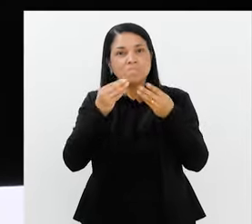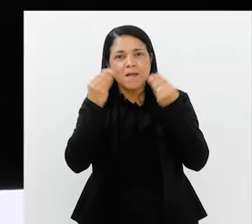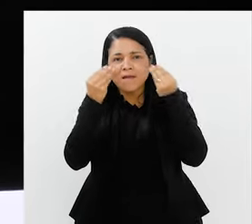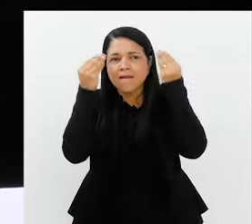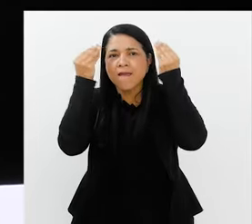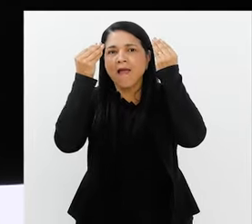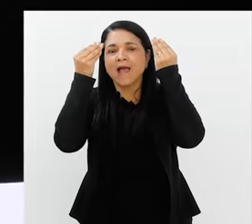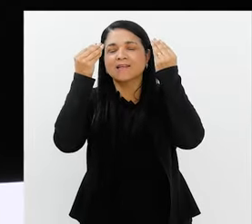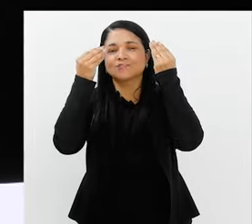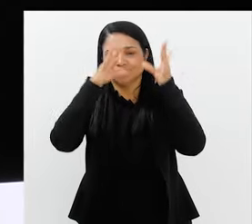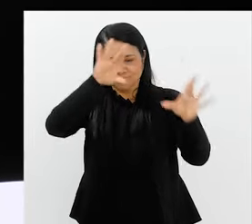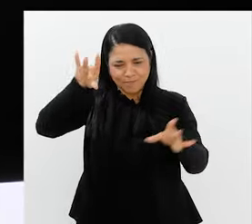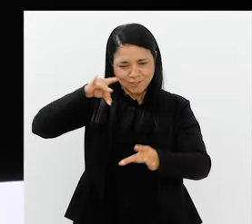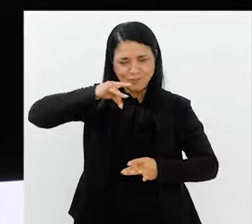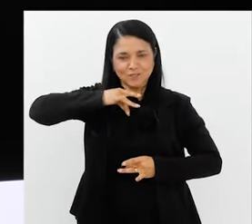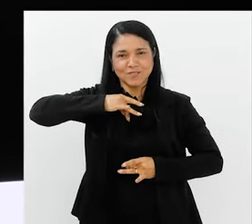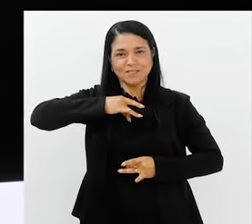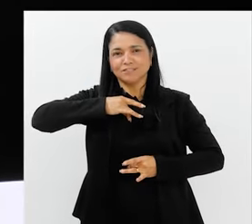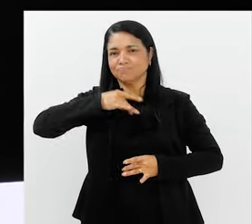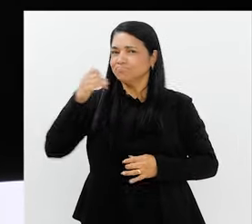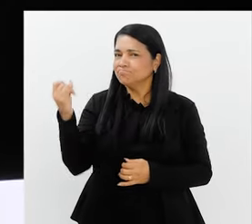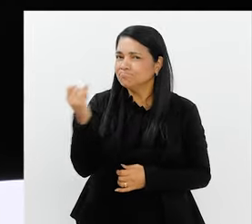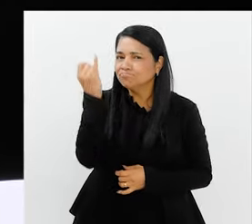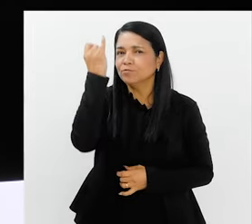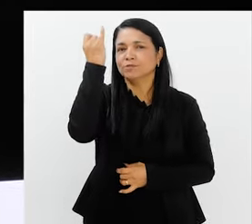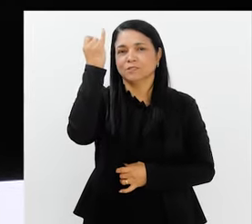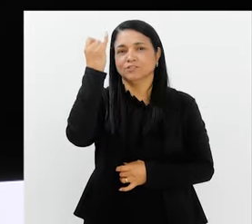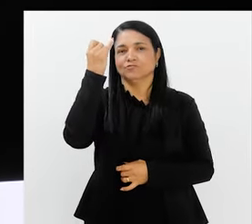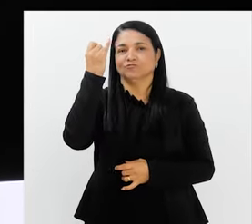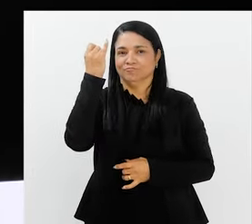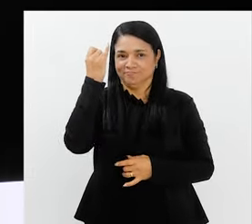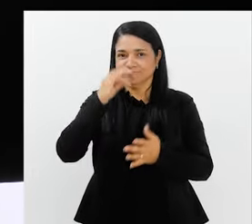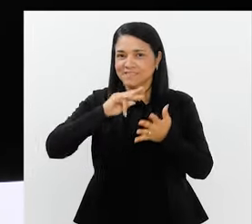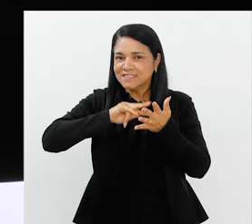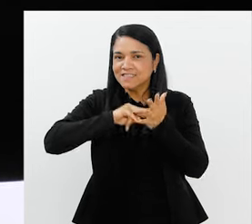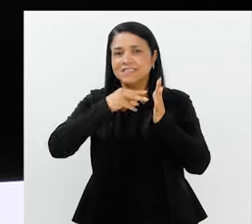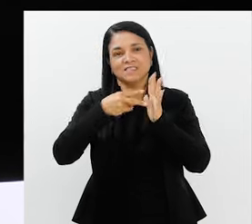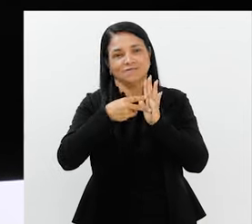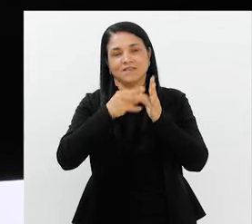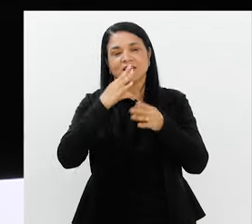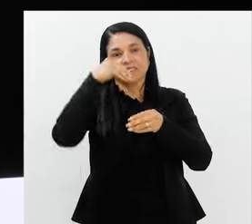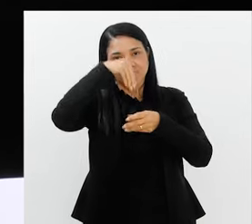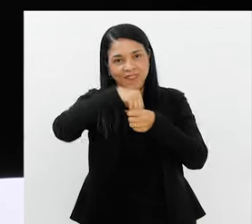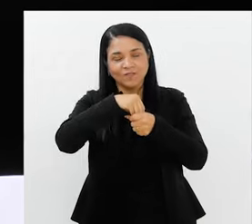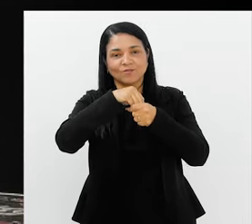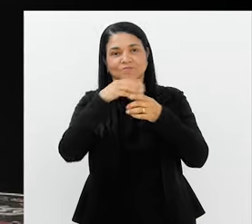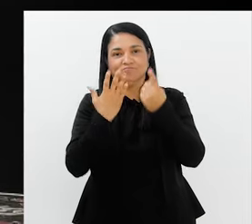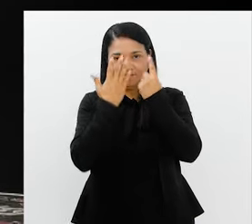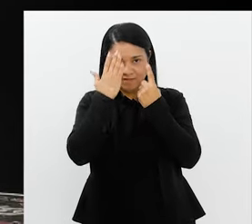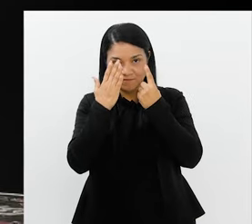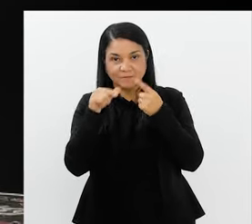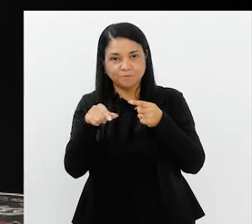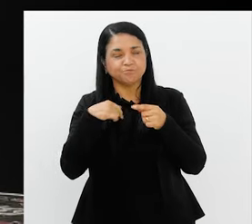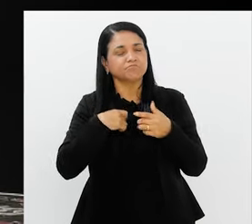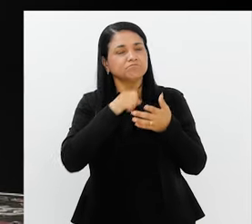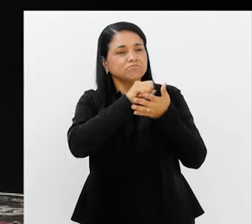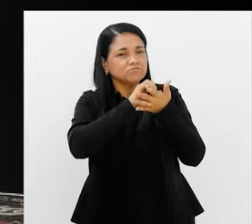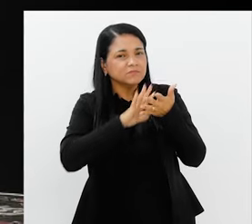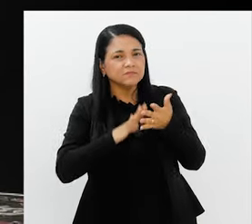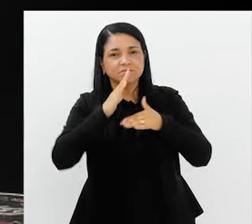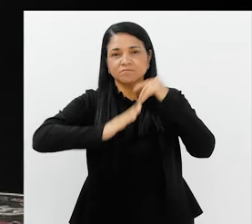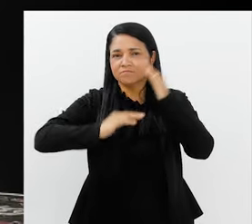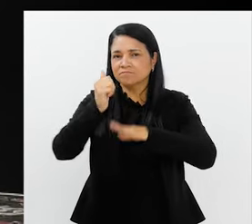dúvida nenhuma, é um ponto bastante significativo no desfile. E é uma atividade